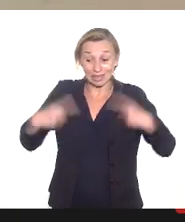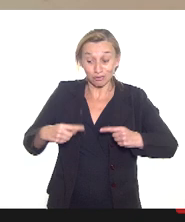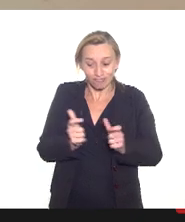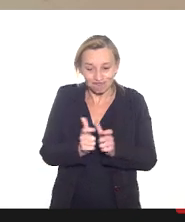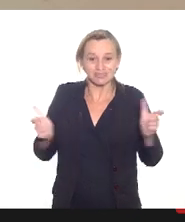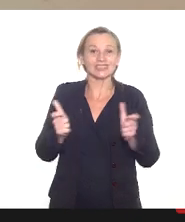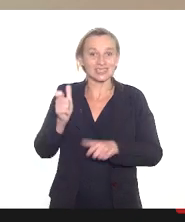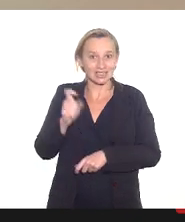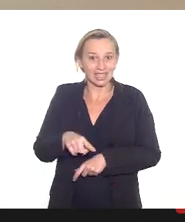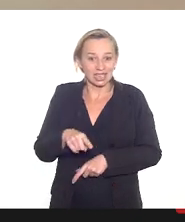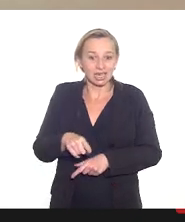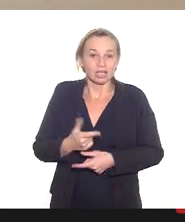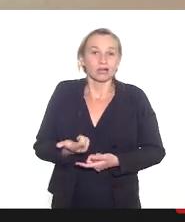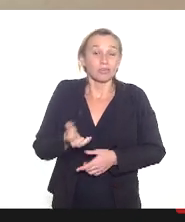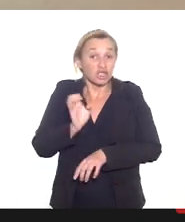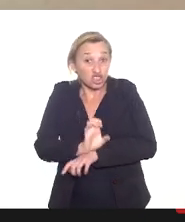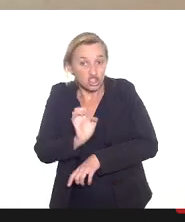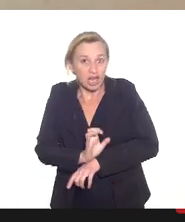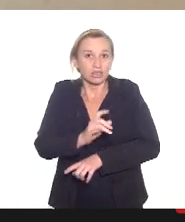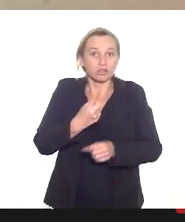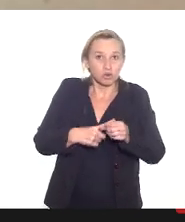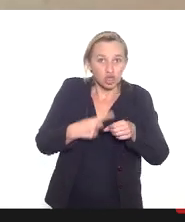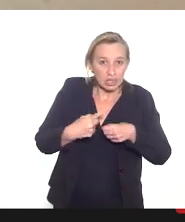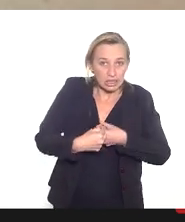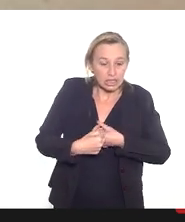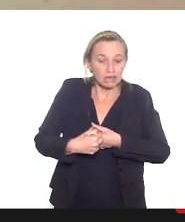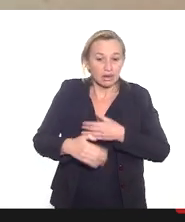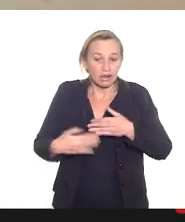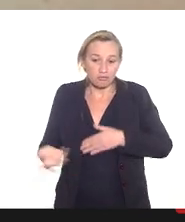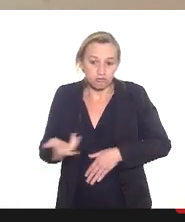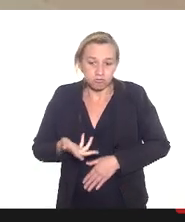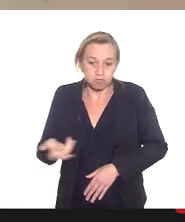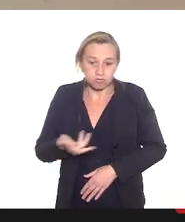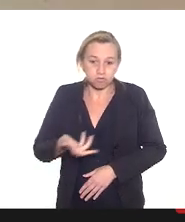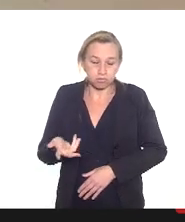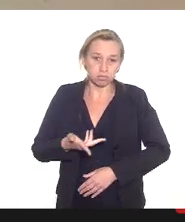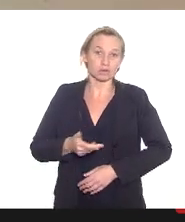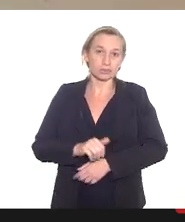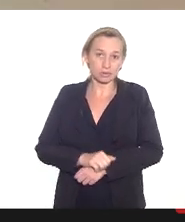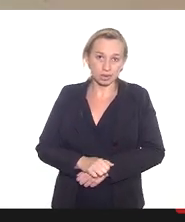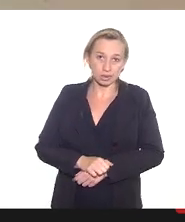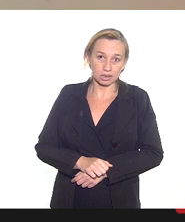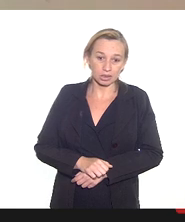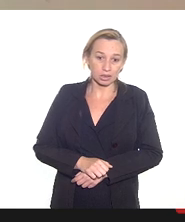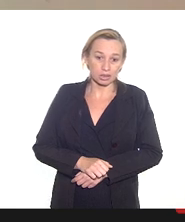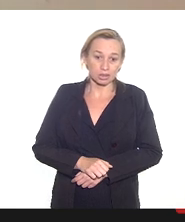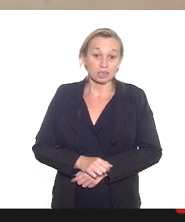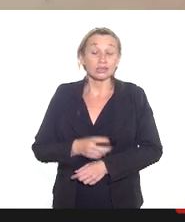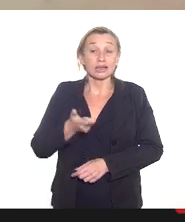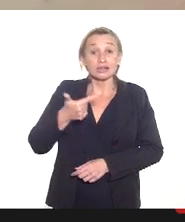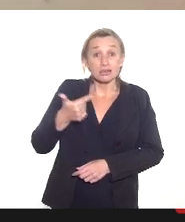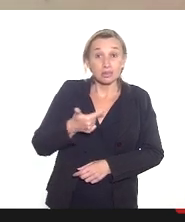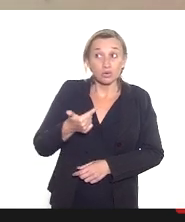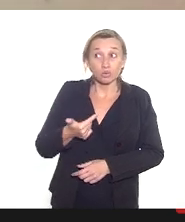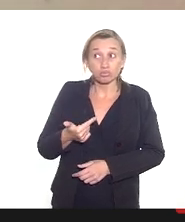para o estado e para os municípios acelerar esse processo e aí na segunda